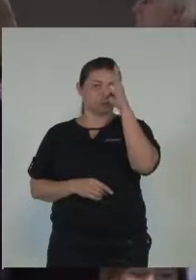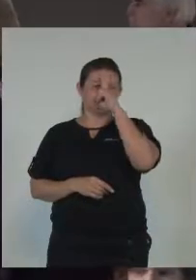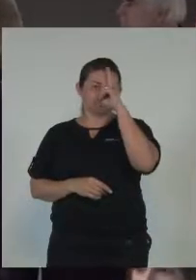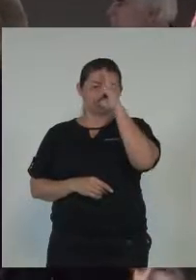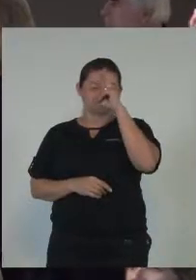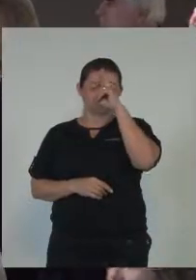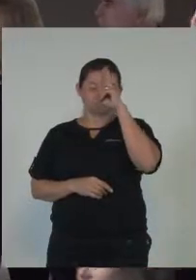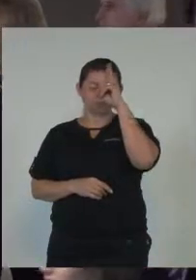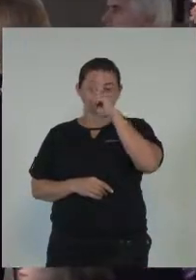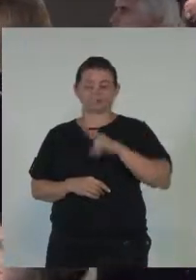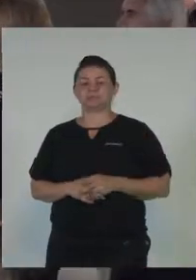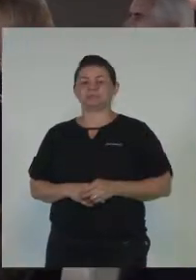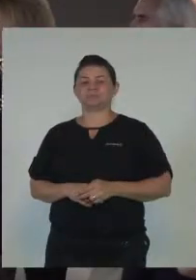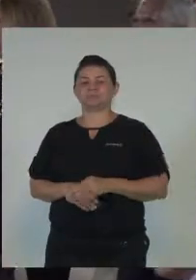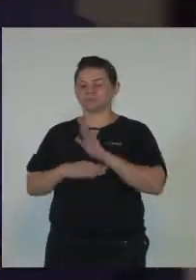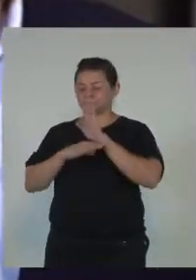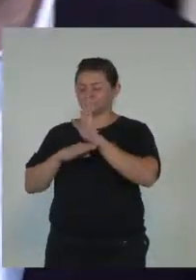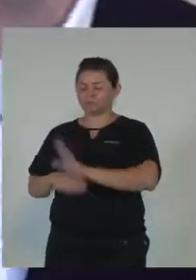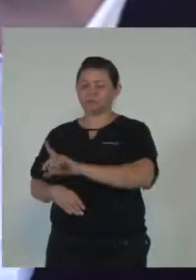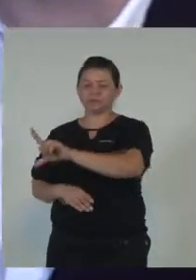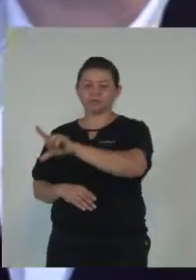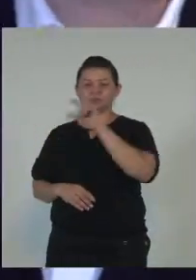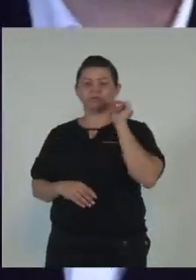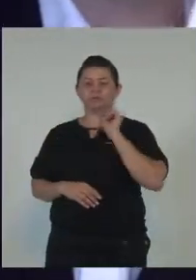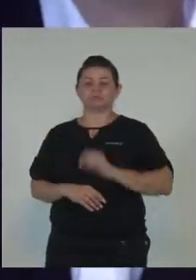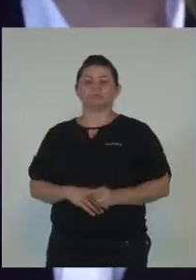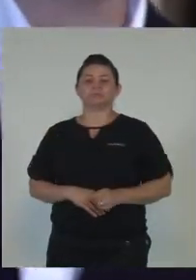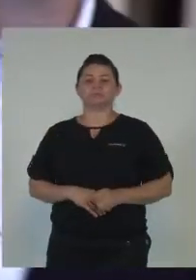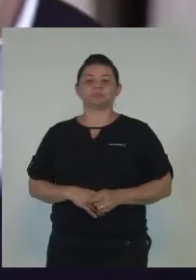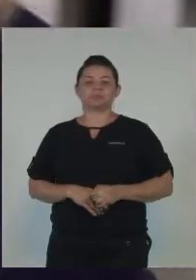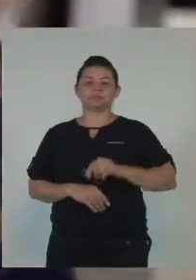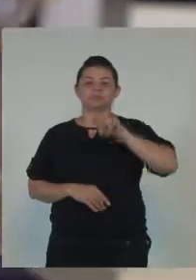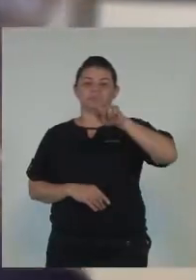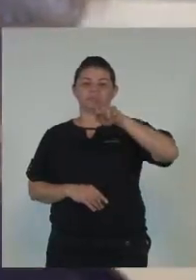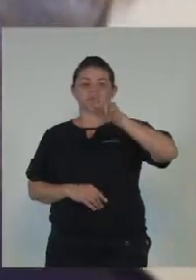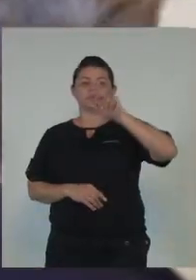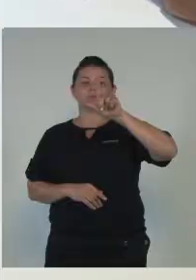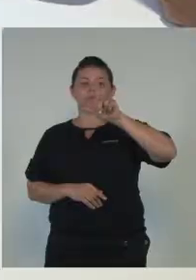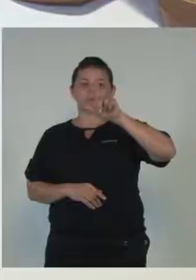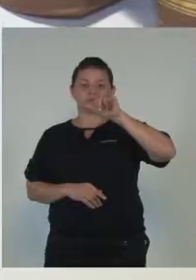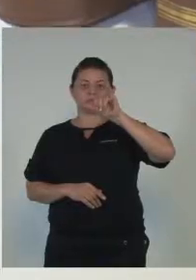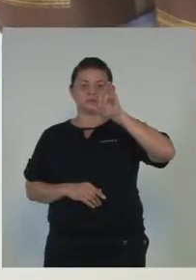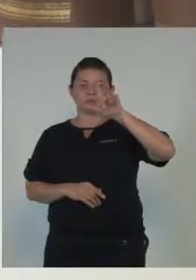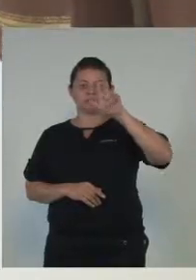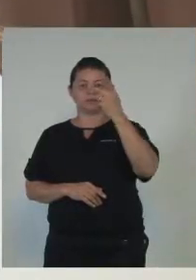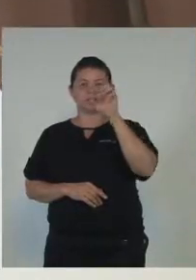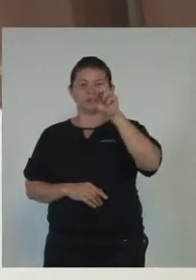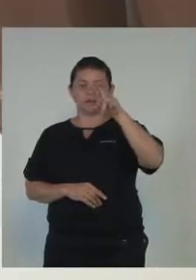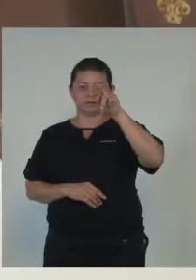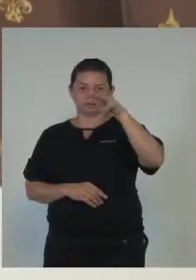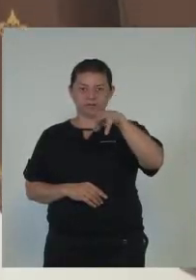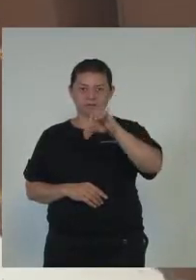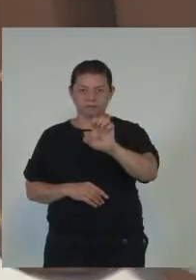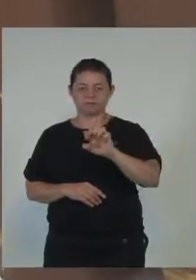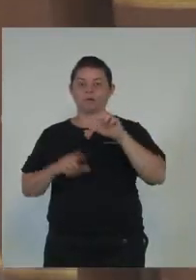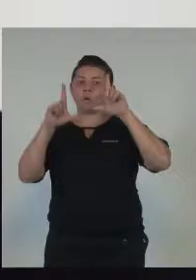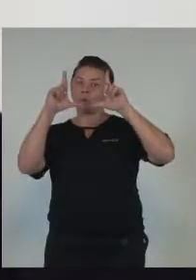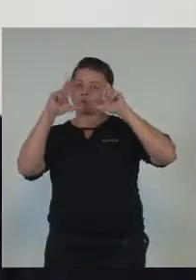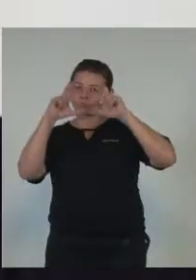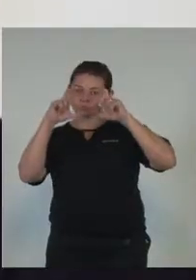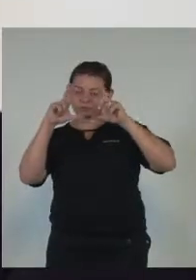e para a exposição. O Guilherme Gongra é fotógrafo e teve cuidado redobrado com o material mais antigo.